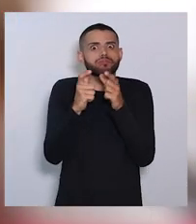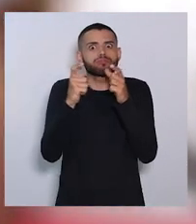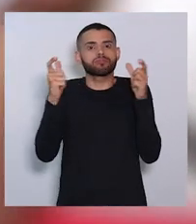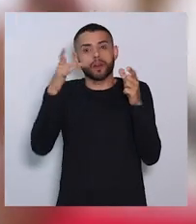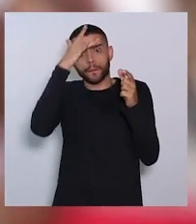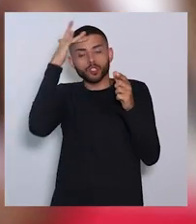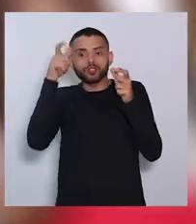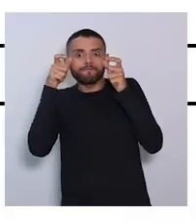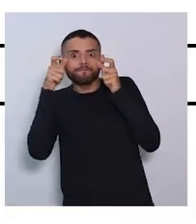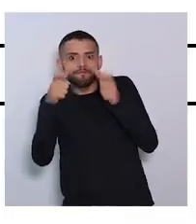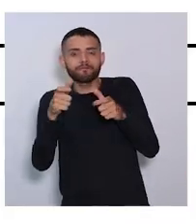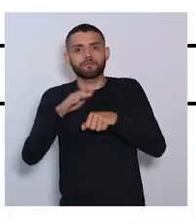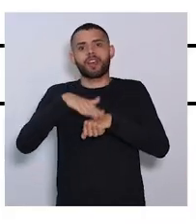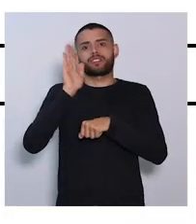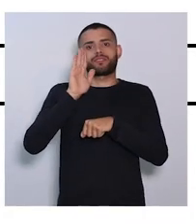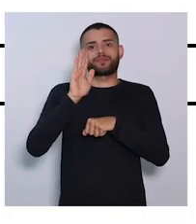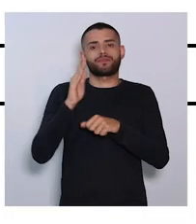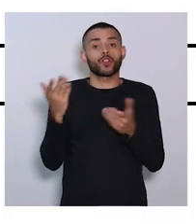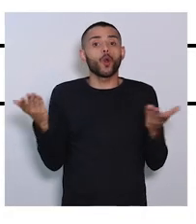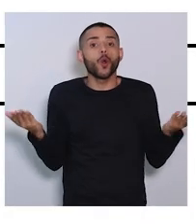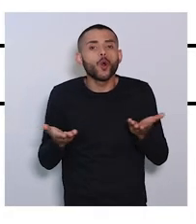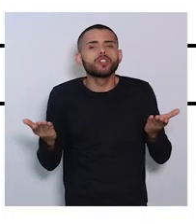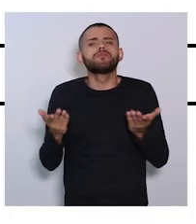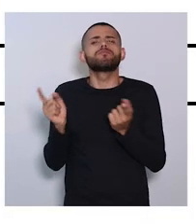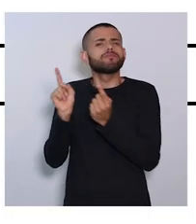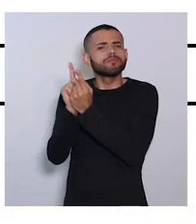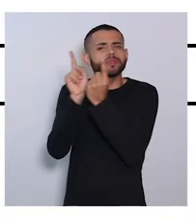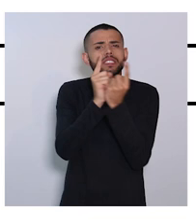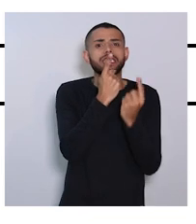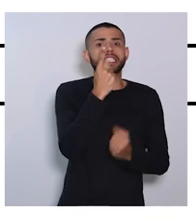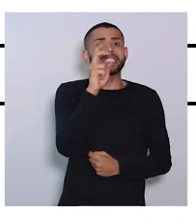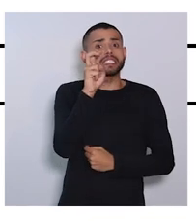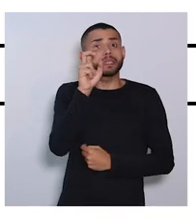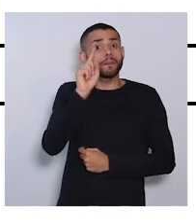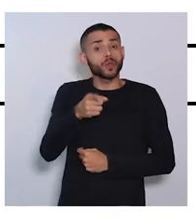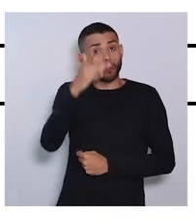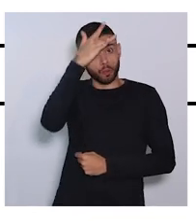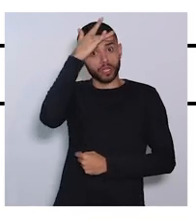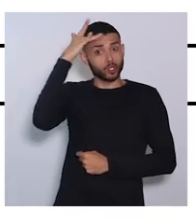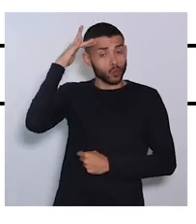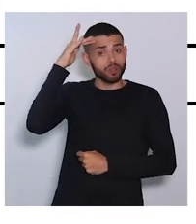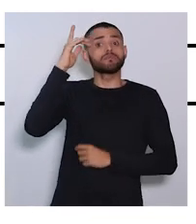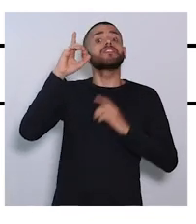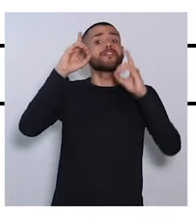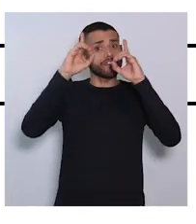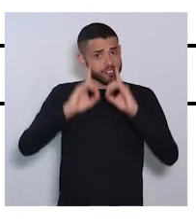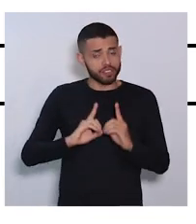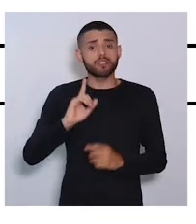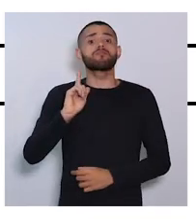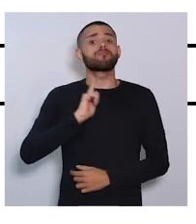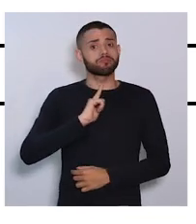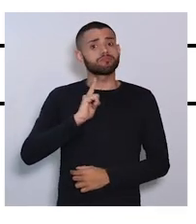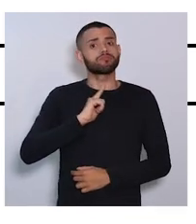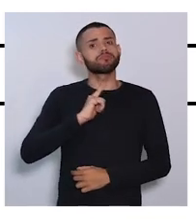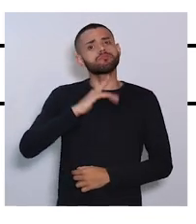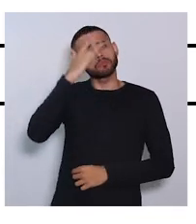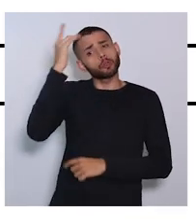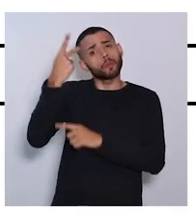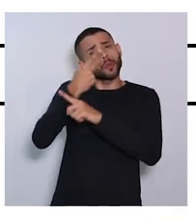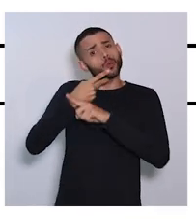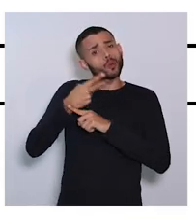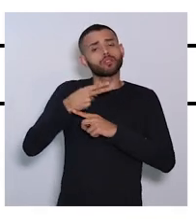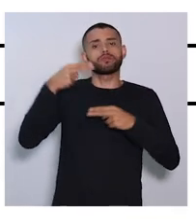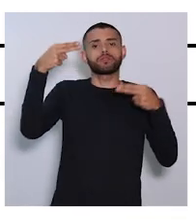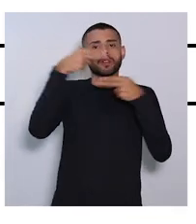interesse do público. Hoje, já atendemos mais de 15 mil empreendedores com algum tipo de deficiência que procuraram o